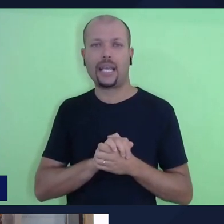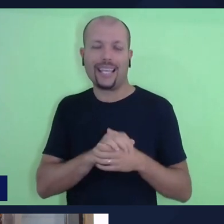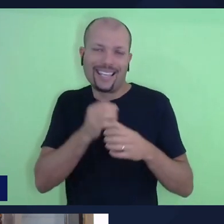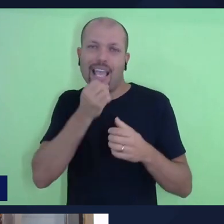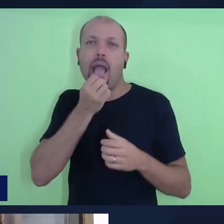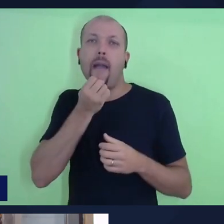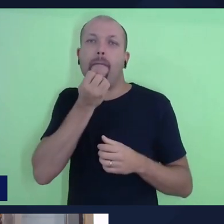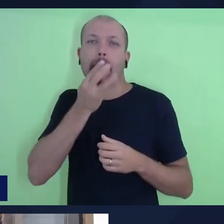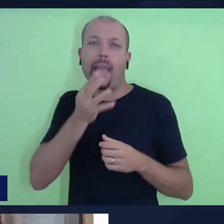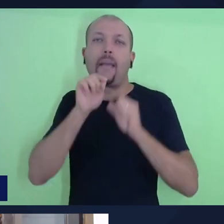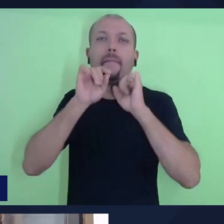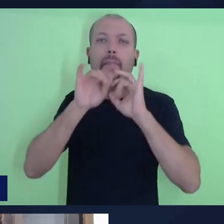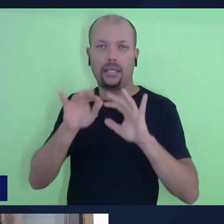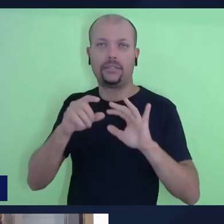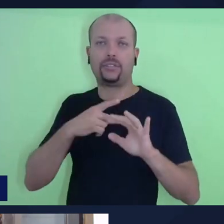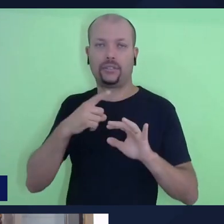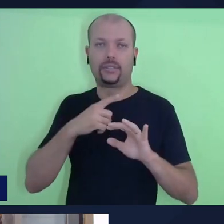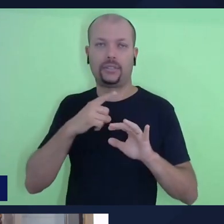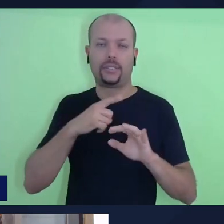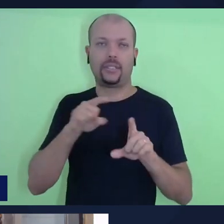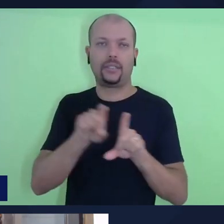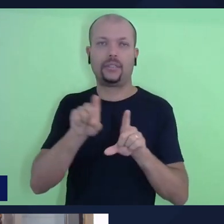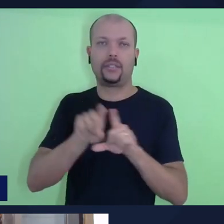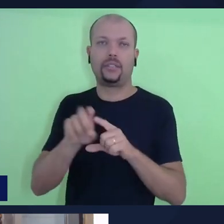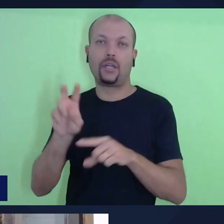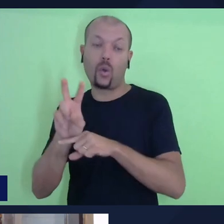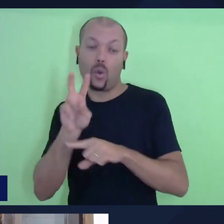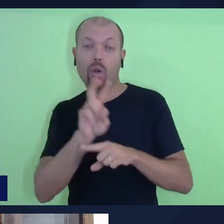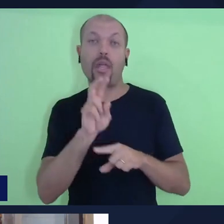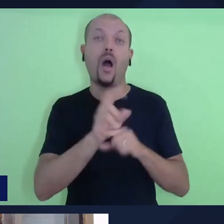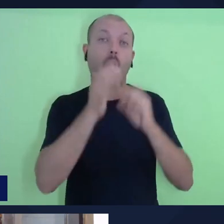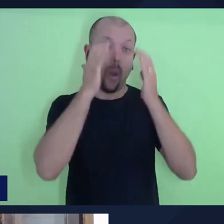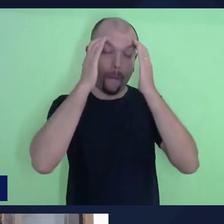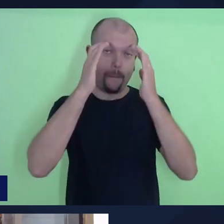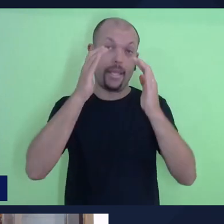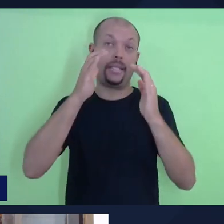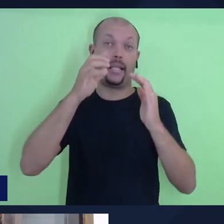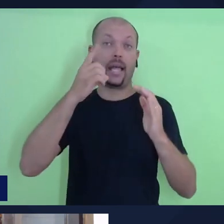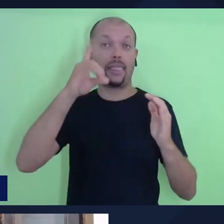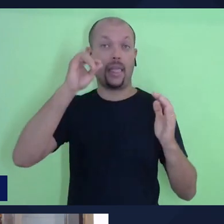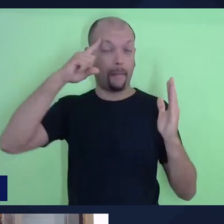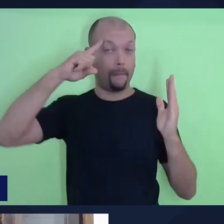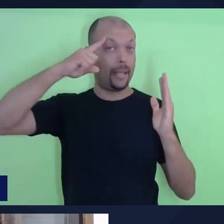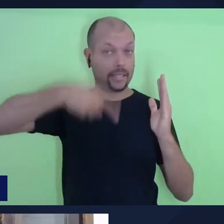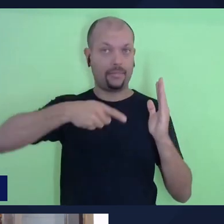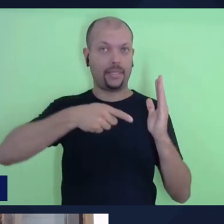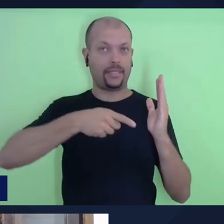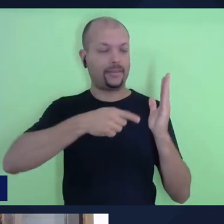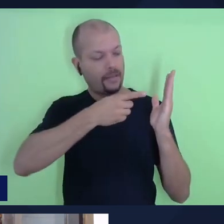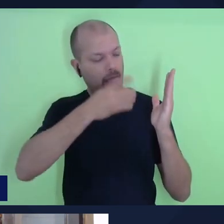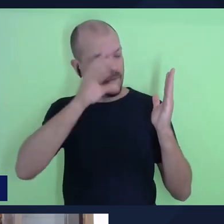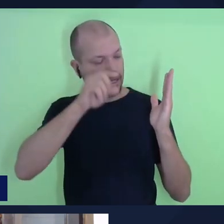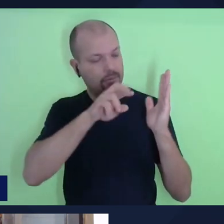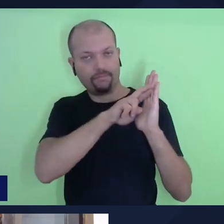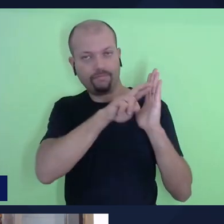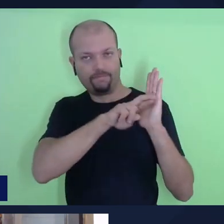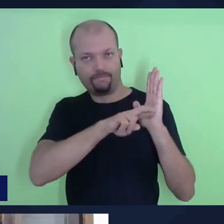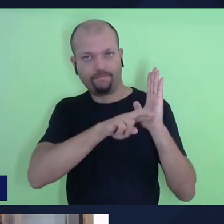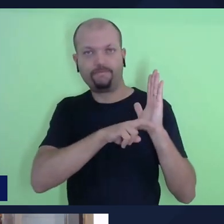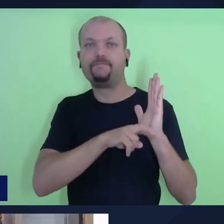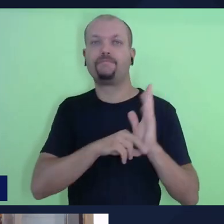que é a relação de guarda os mandamentos de Deus, nós temos essas duas dimensões muito fortes,